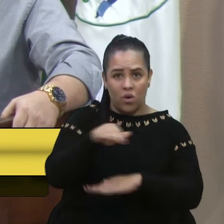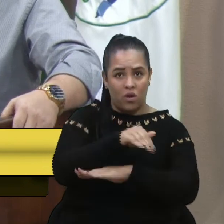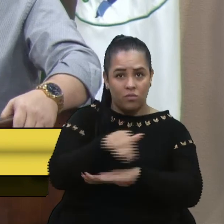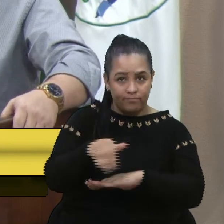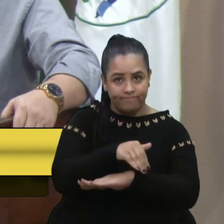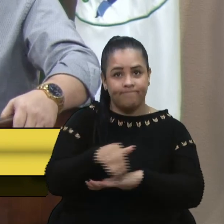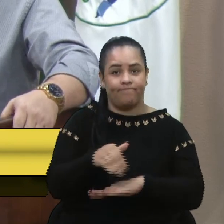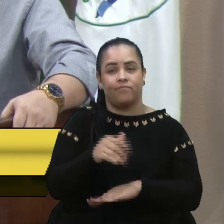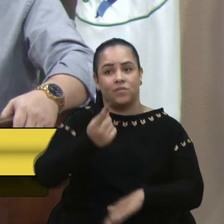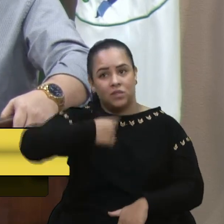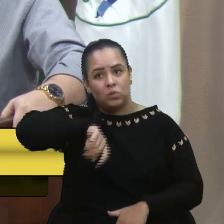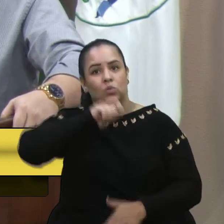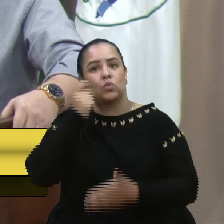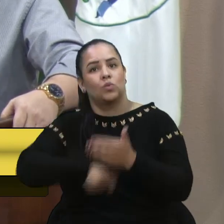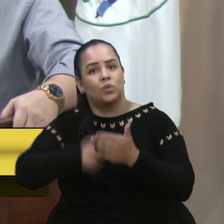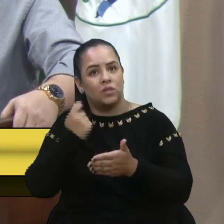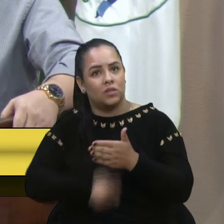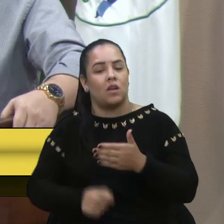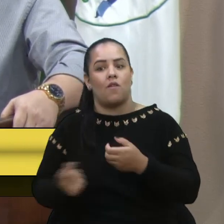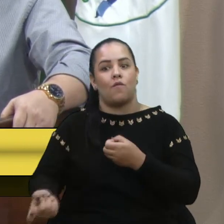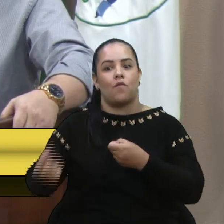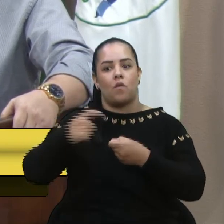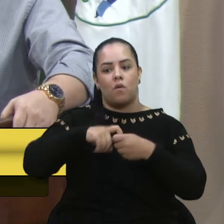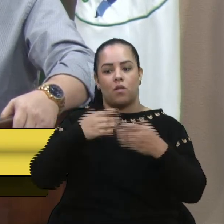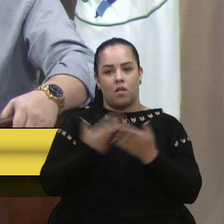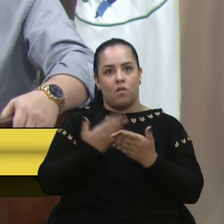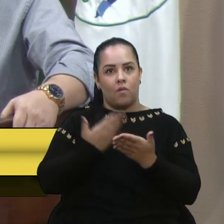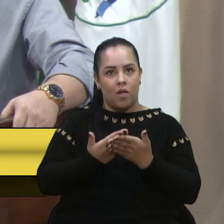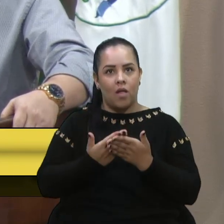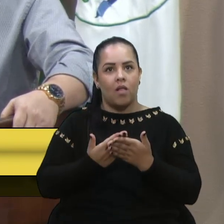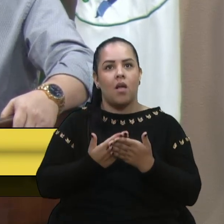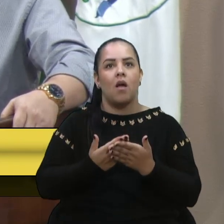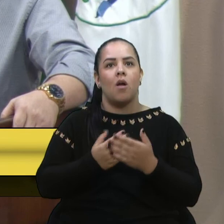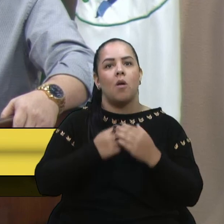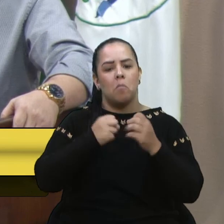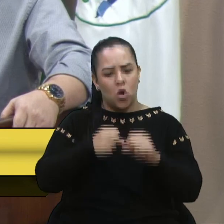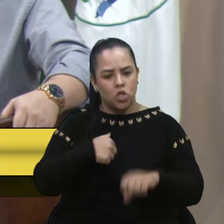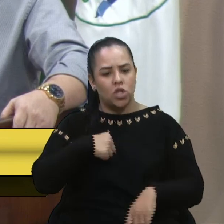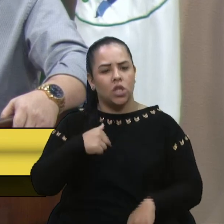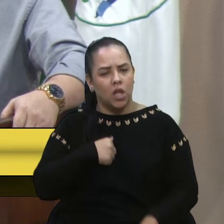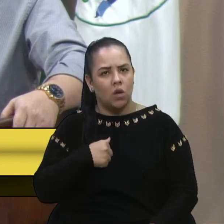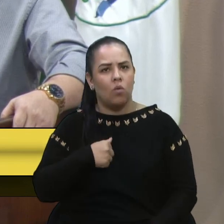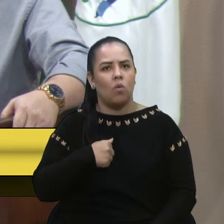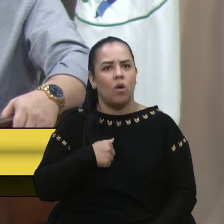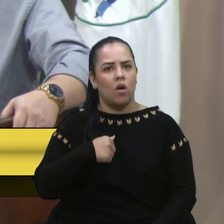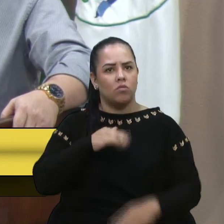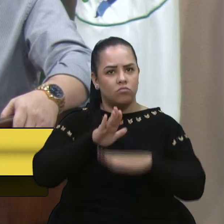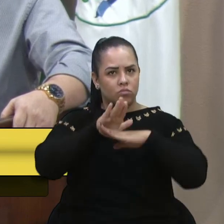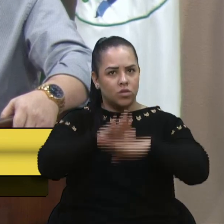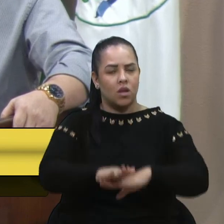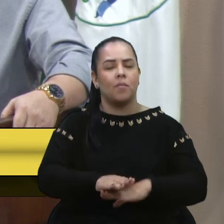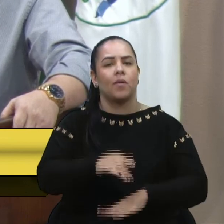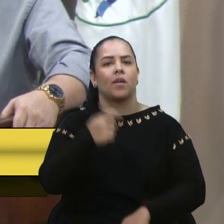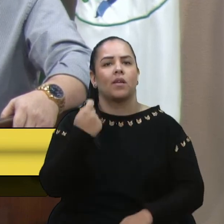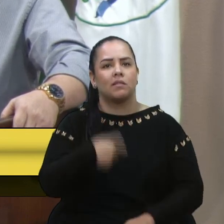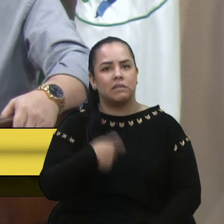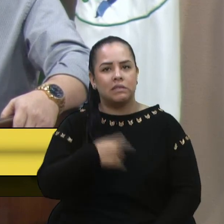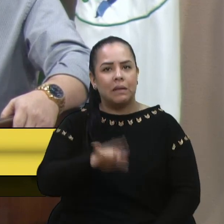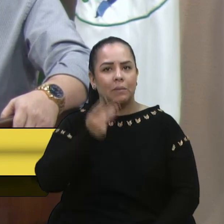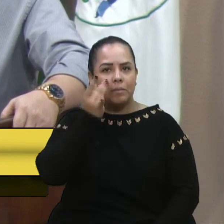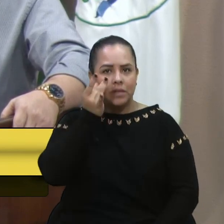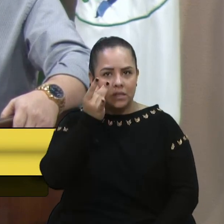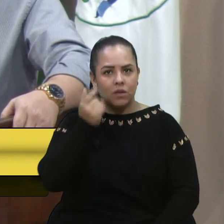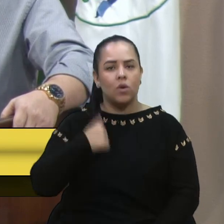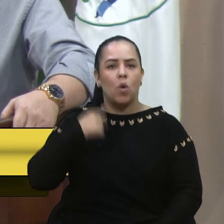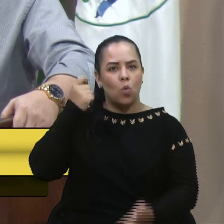a gente vem aqui defender a volta às aulas, pode contar com este vereador que sempre quis as aulas presenciais e vou lutar